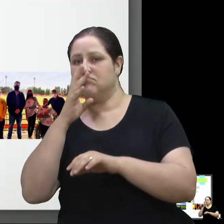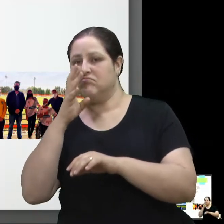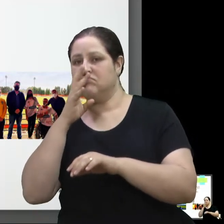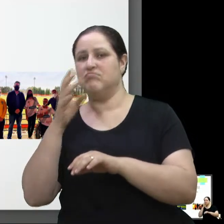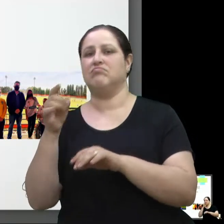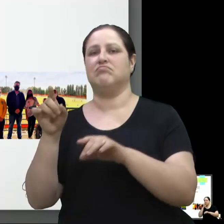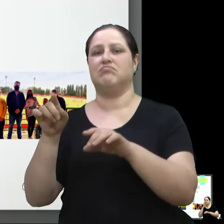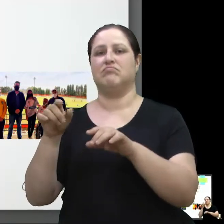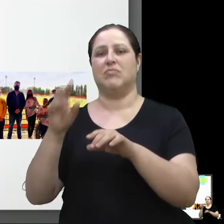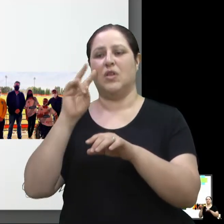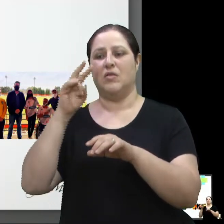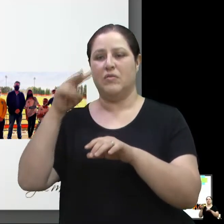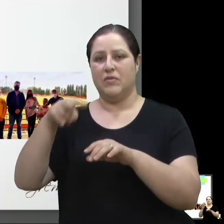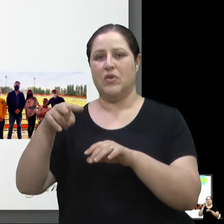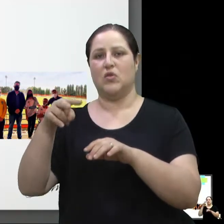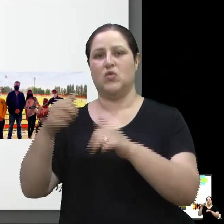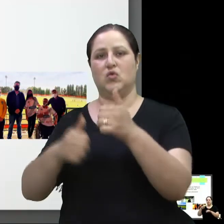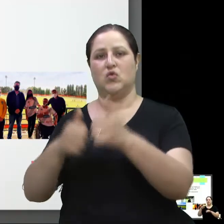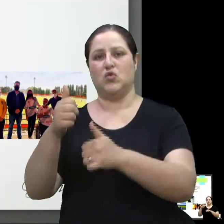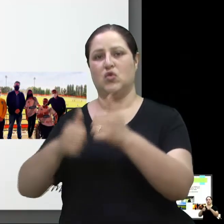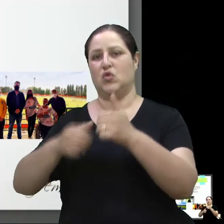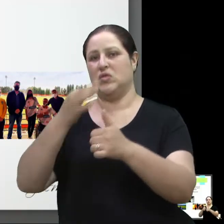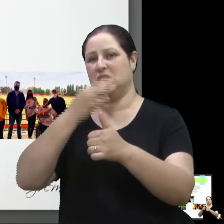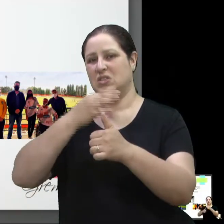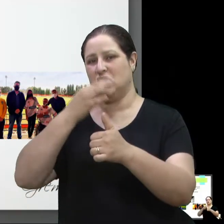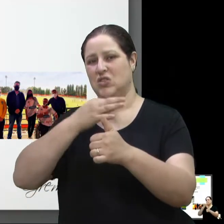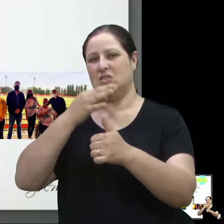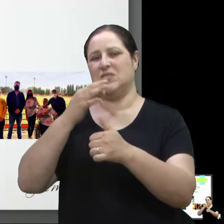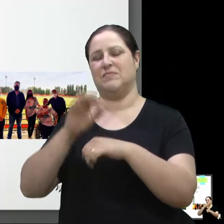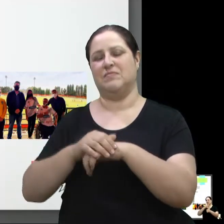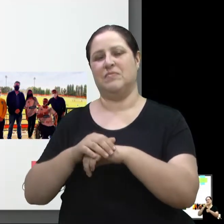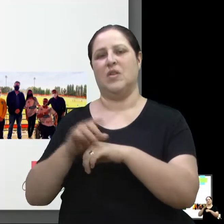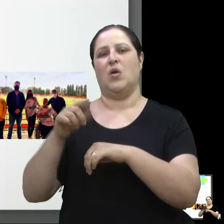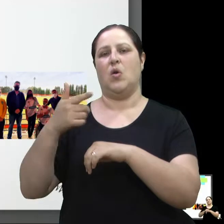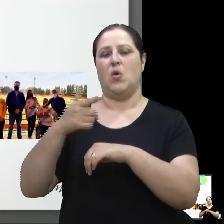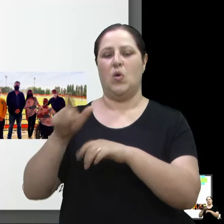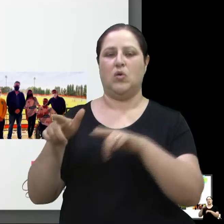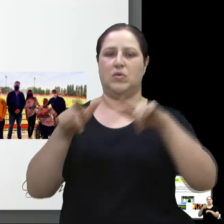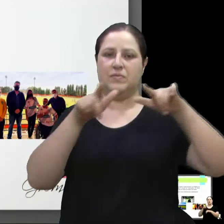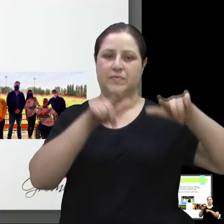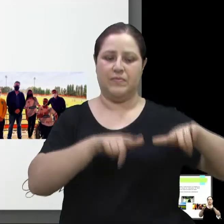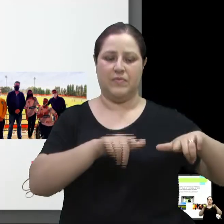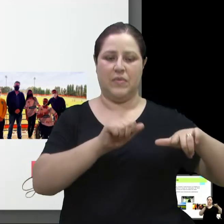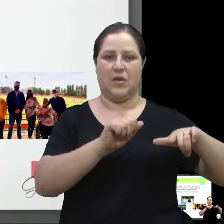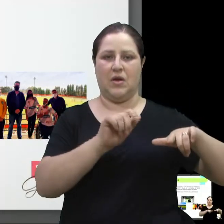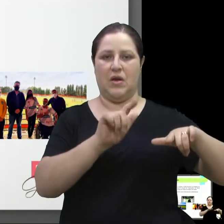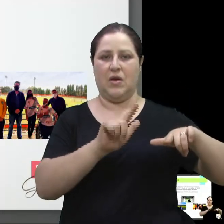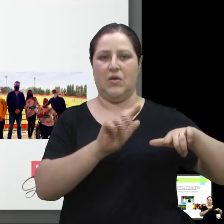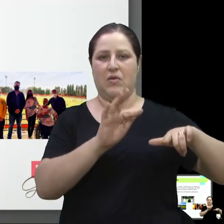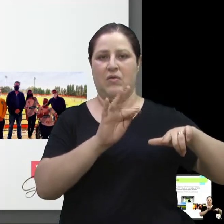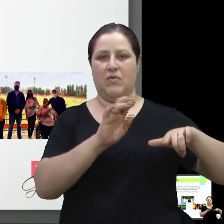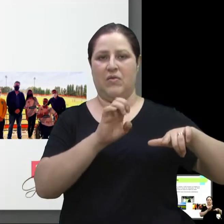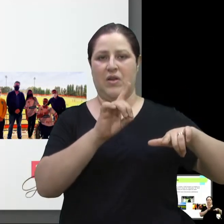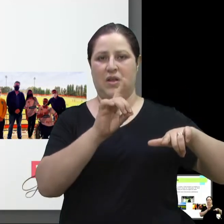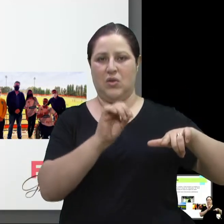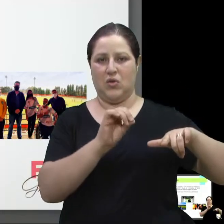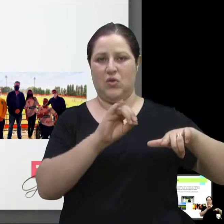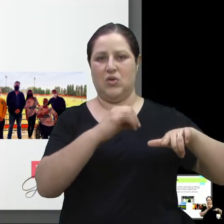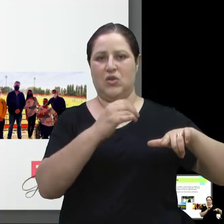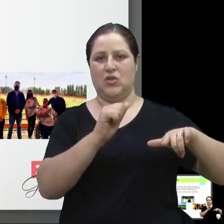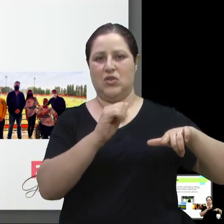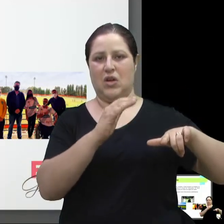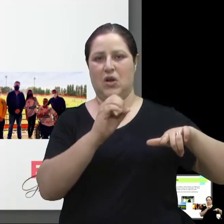jogo do Caxias naquele final de semana, levamos eles no estádio Alfredo Jacone também, onde conheceram todo o memorial do Esporte Clube Juventude,